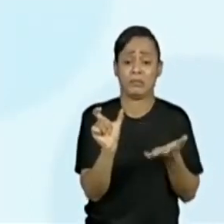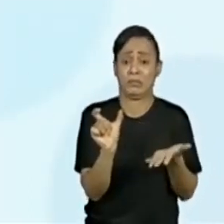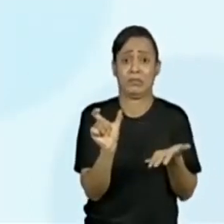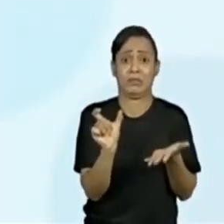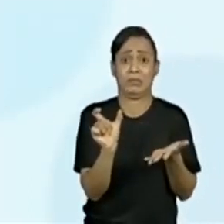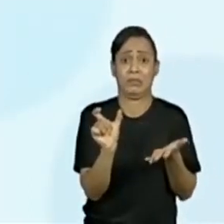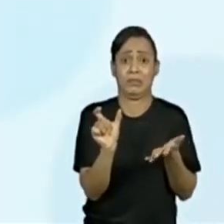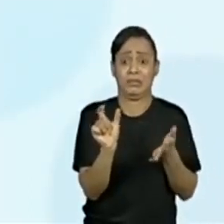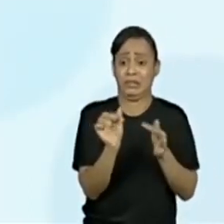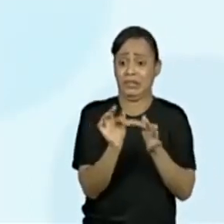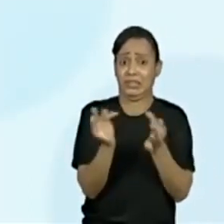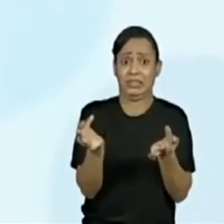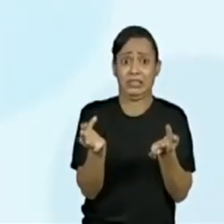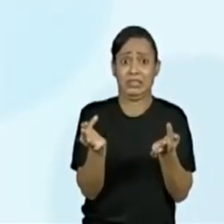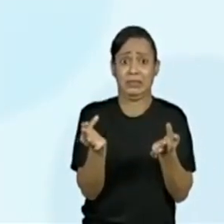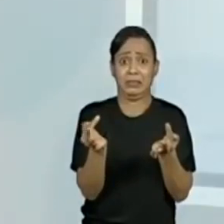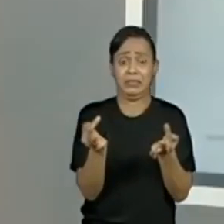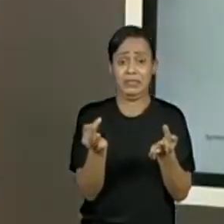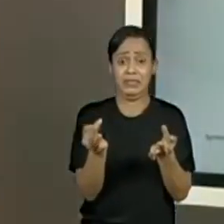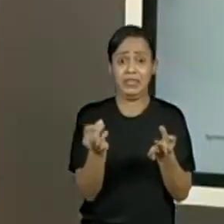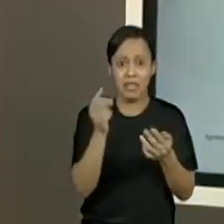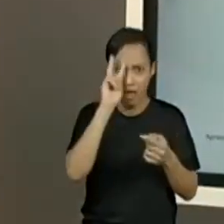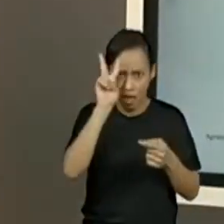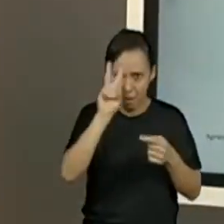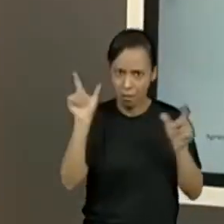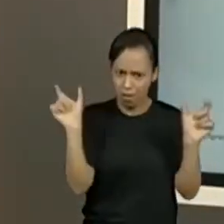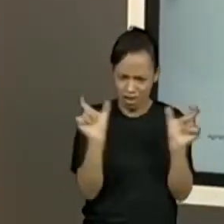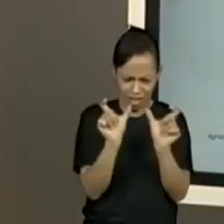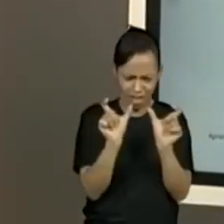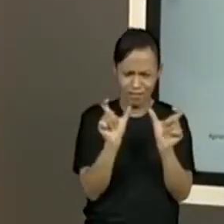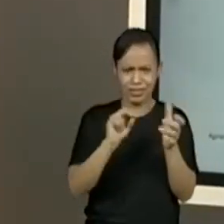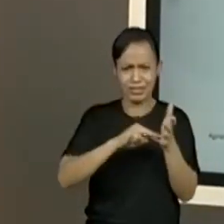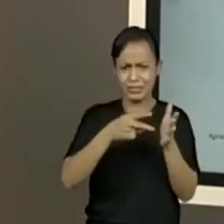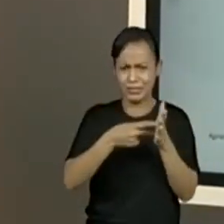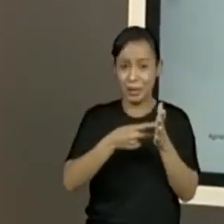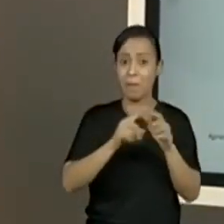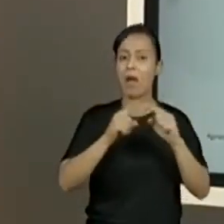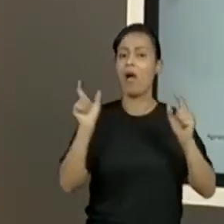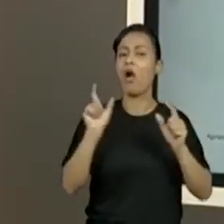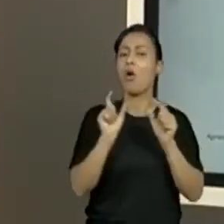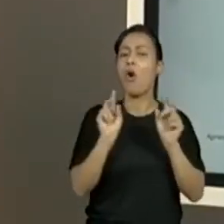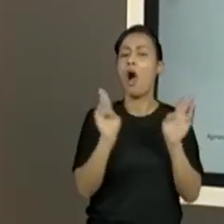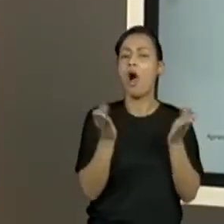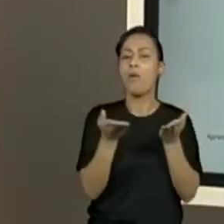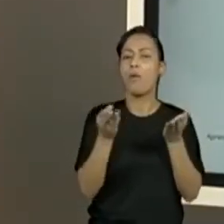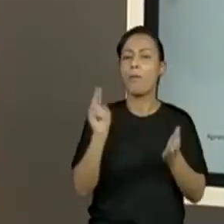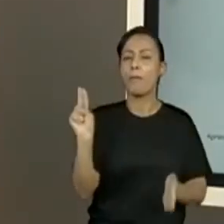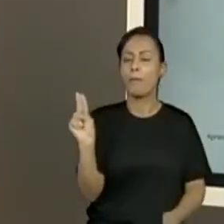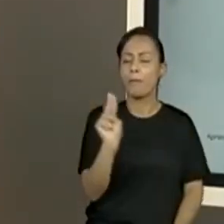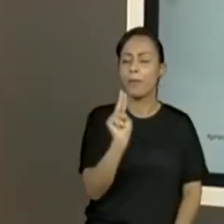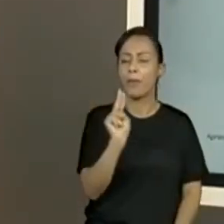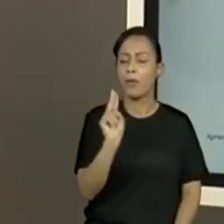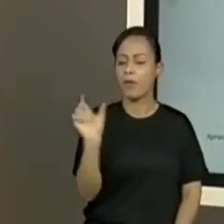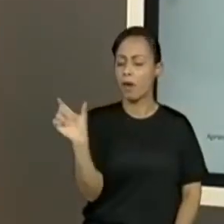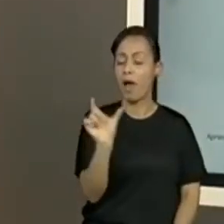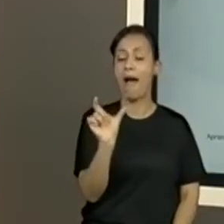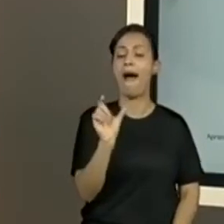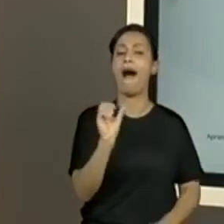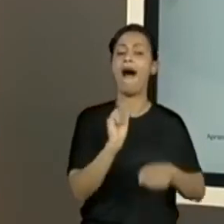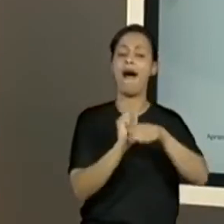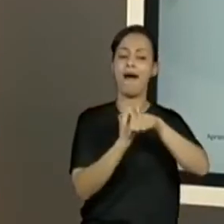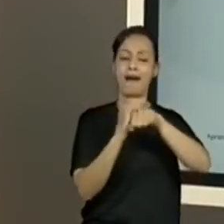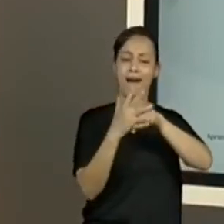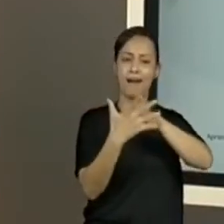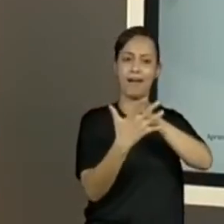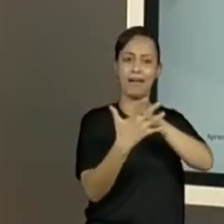porque é muito amplo o balanço geral. Mas quando fala de coronavírus, eu já começo a ter um direcionamento